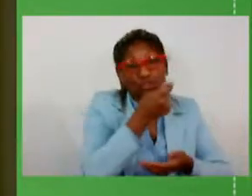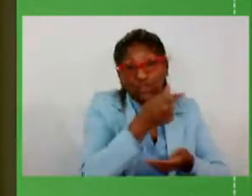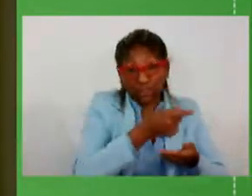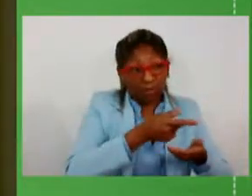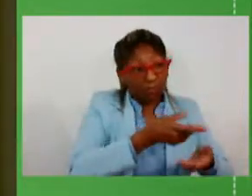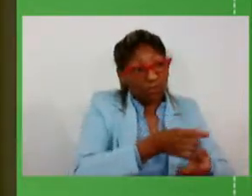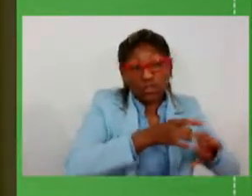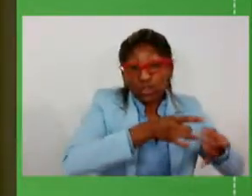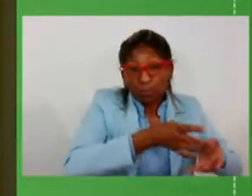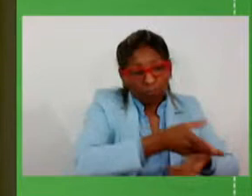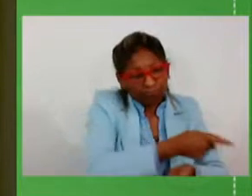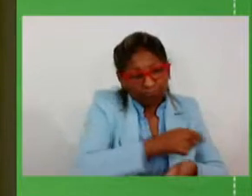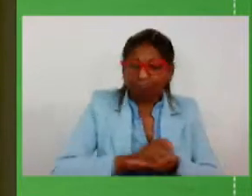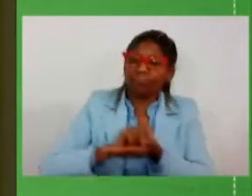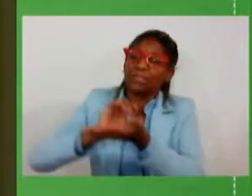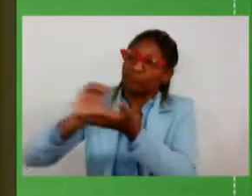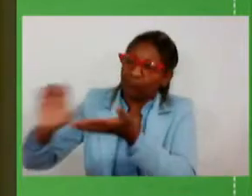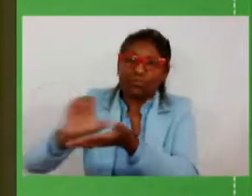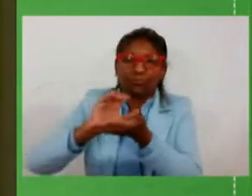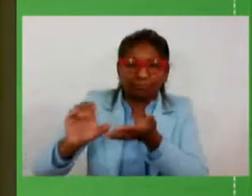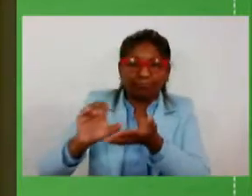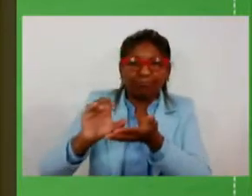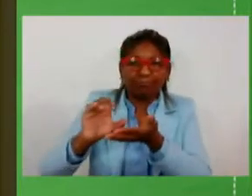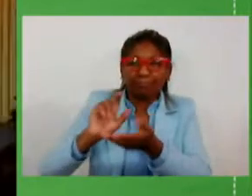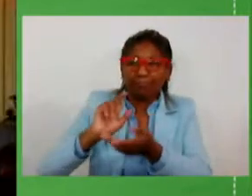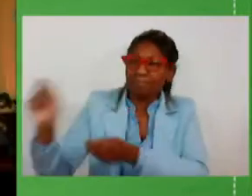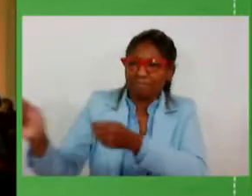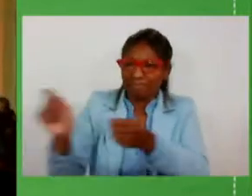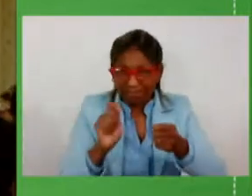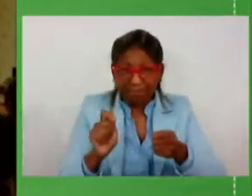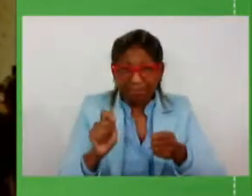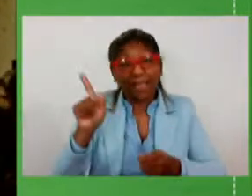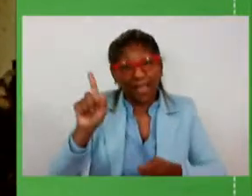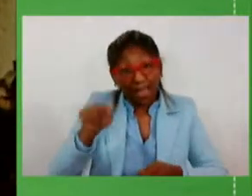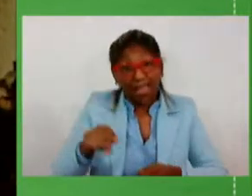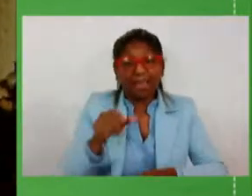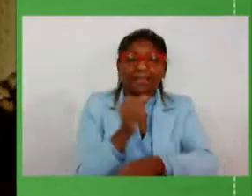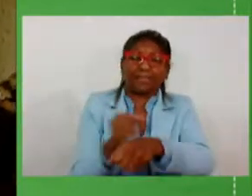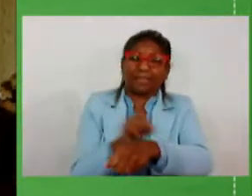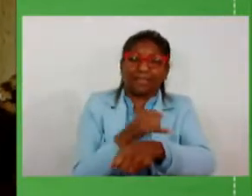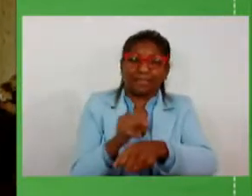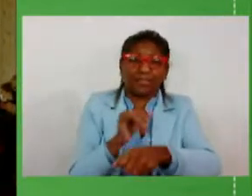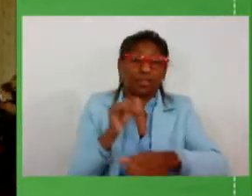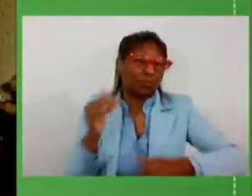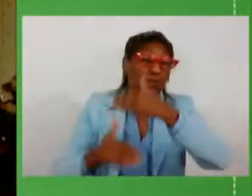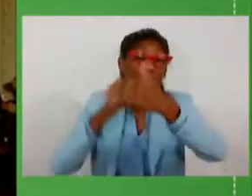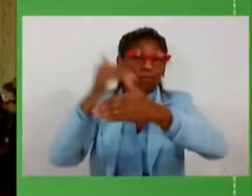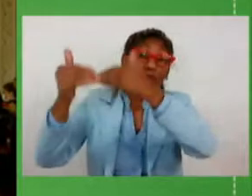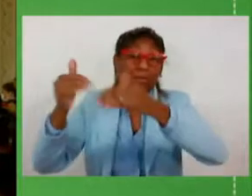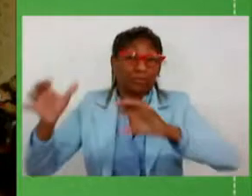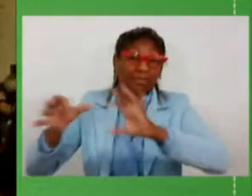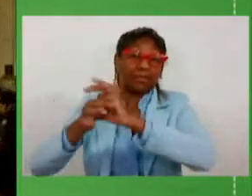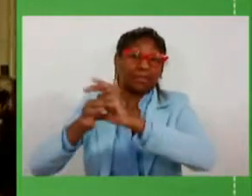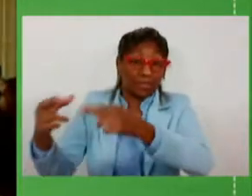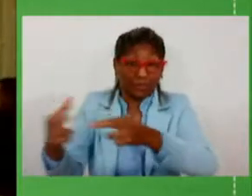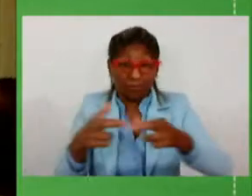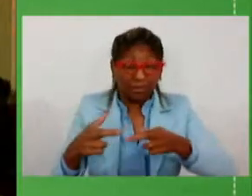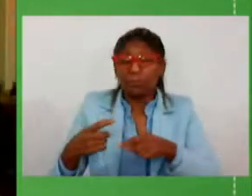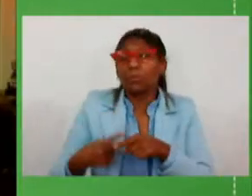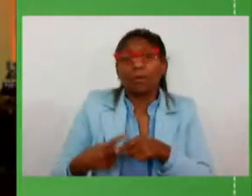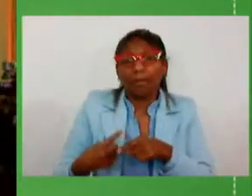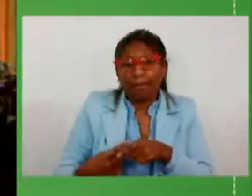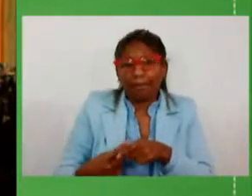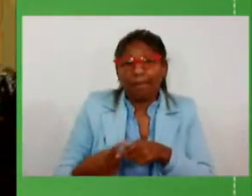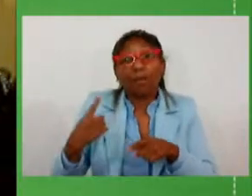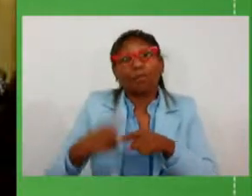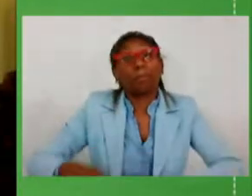investimentos que aqui estamos apresentando são estratégicos para o desenvolvimento nessas ligações regionais porque gerará melhor